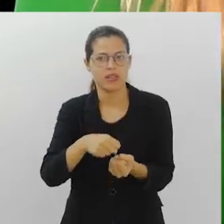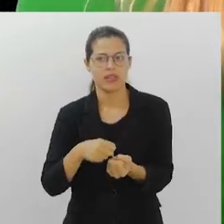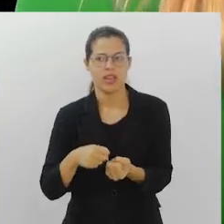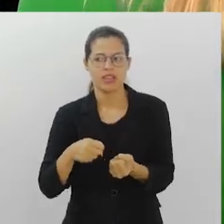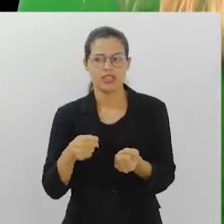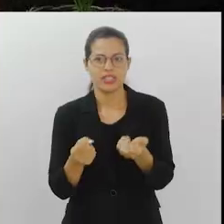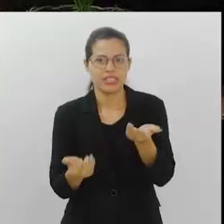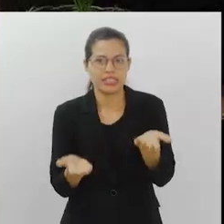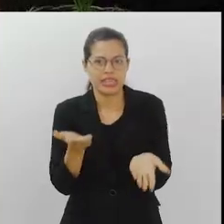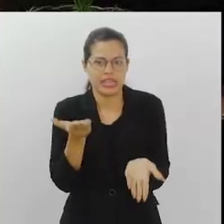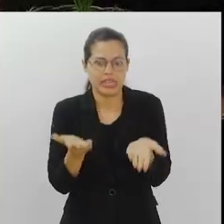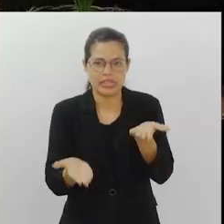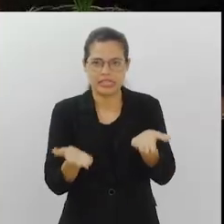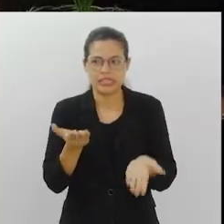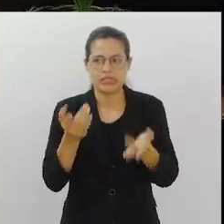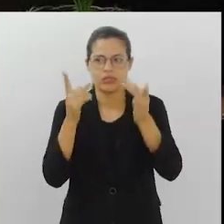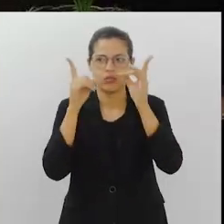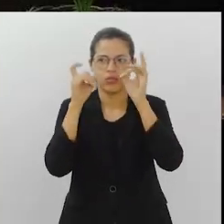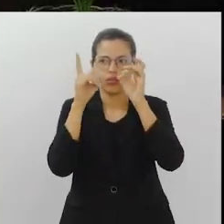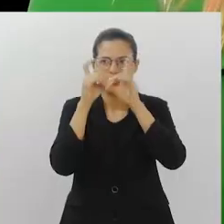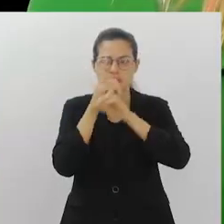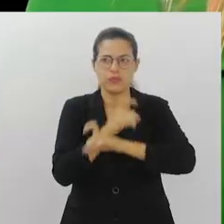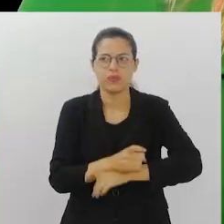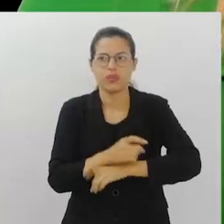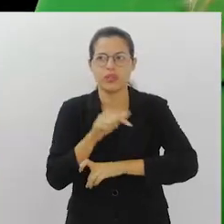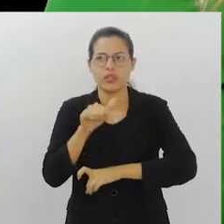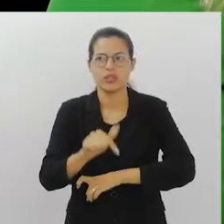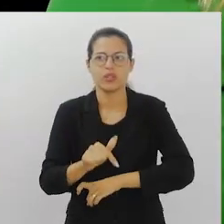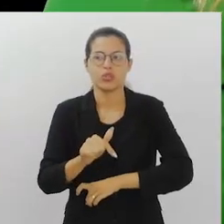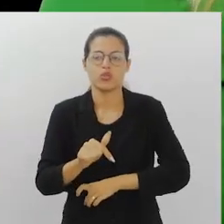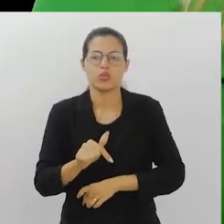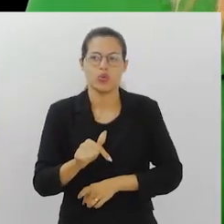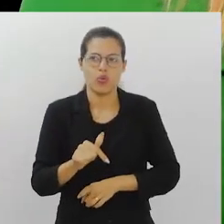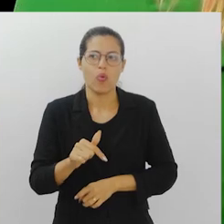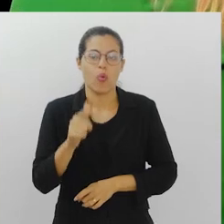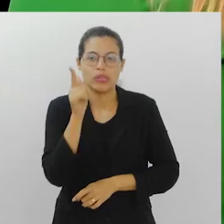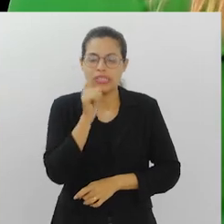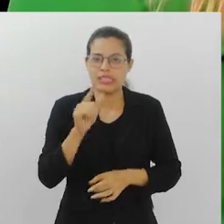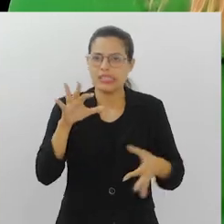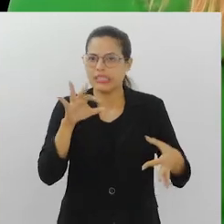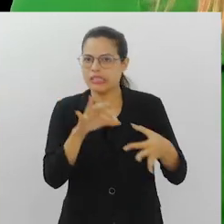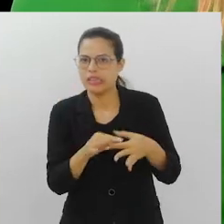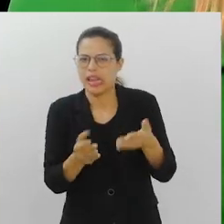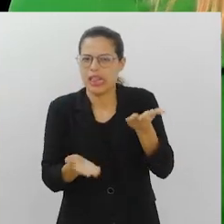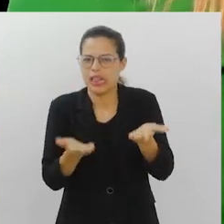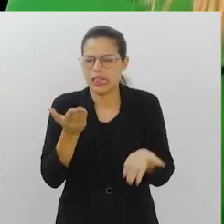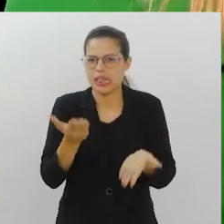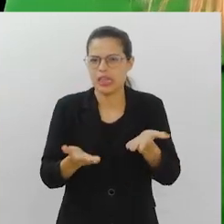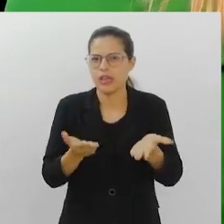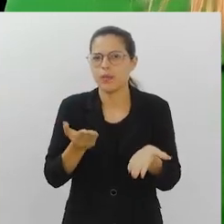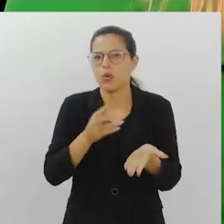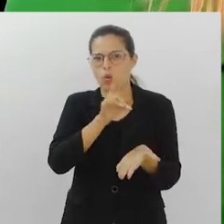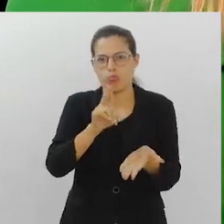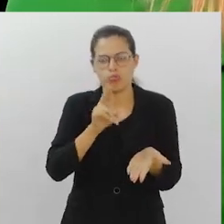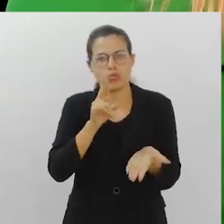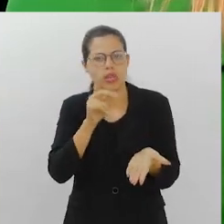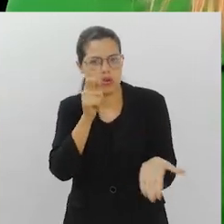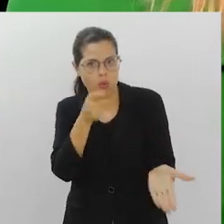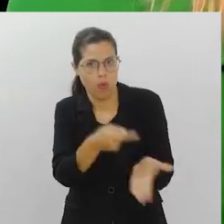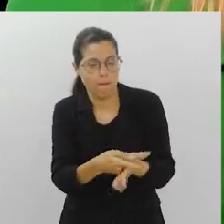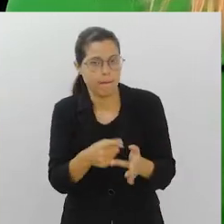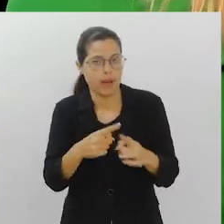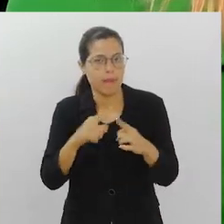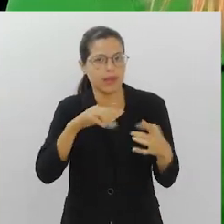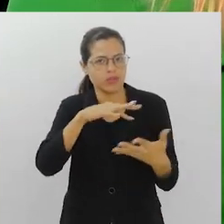equilíbrio difícil. O equilíbrio, consumir, mas sem deixar de lado a sustentabilidade. É preciso buscar isso, porque quando